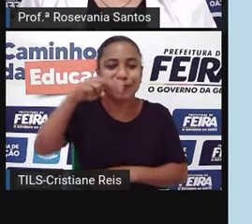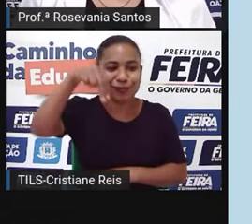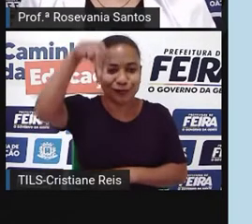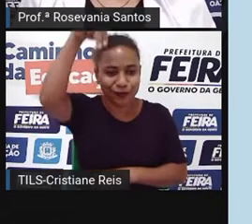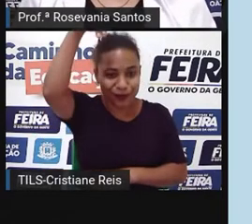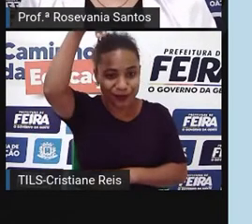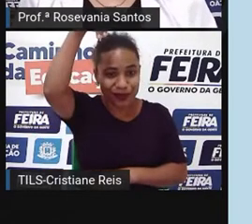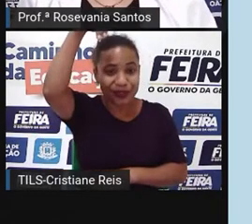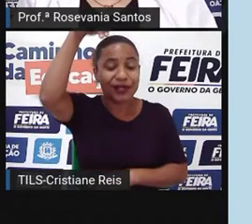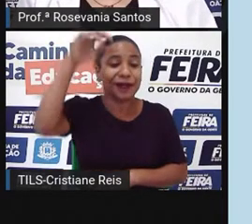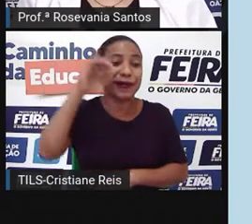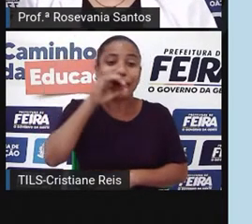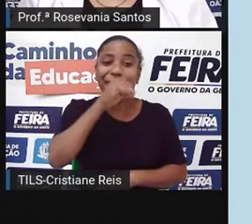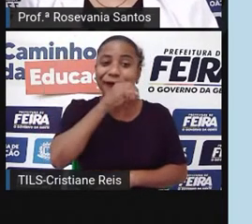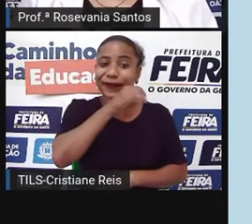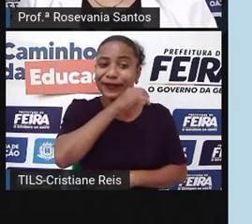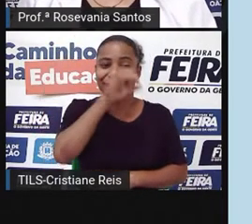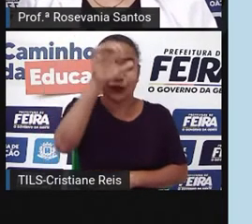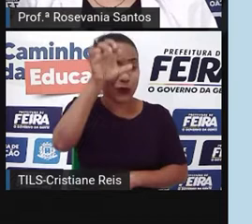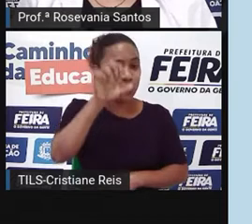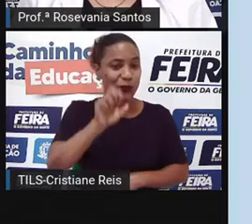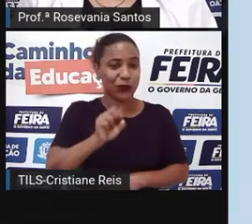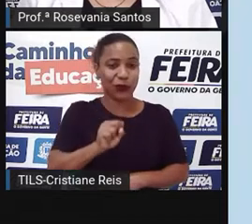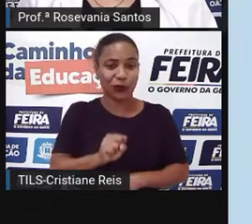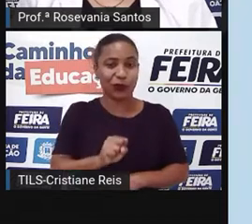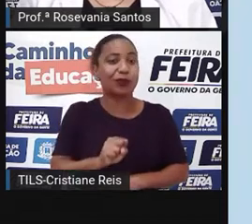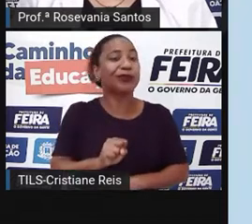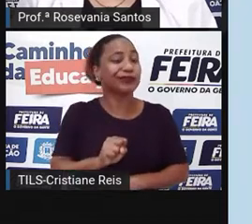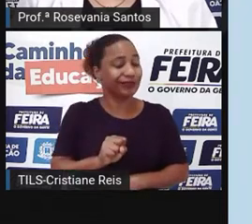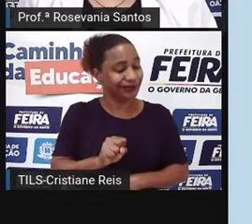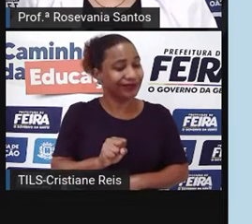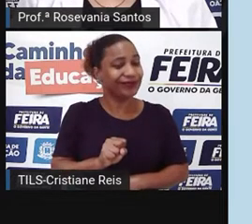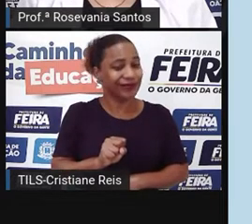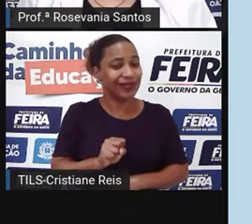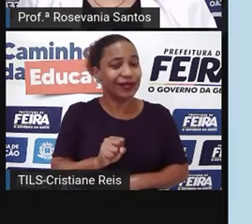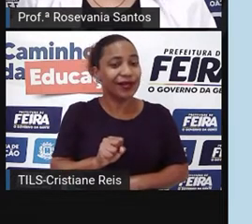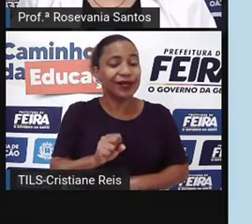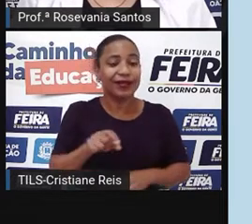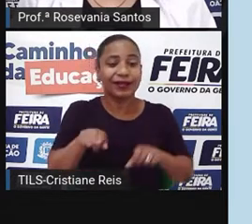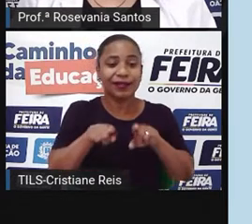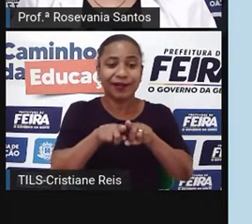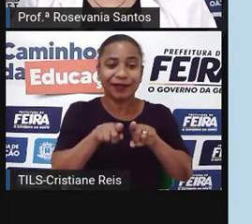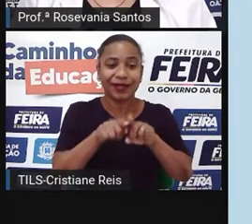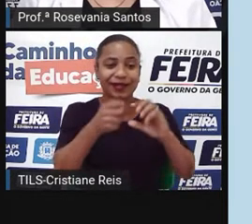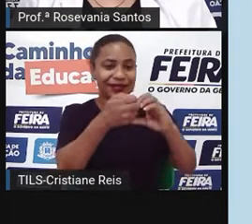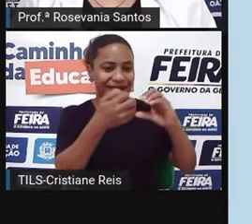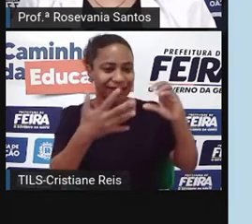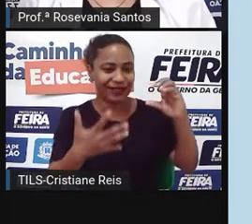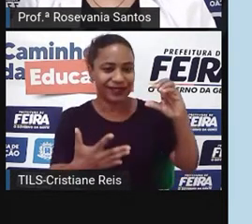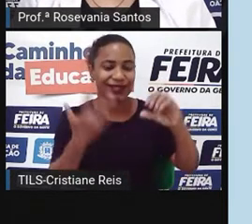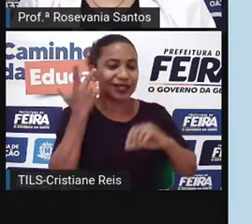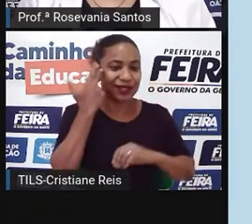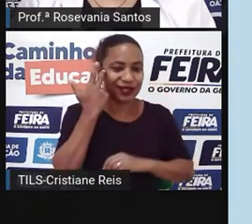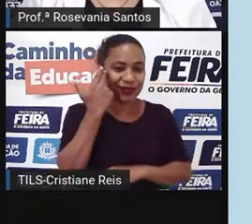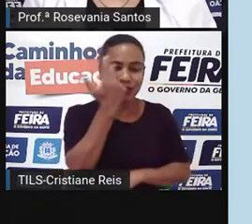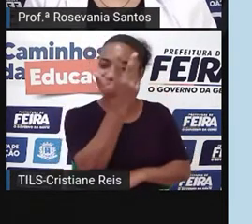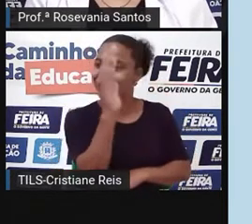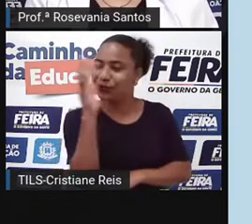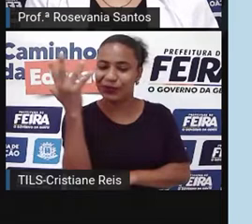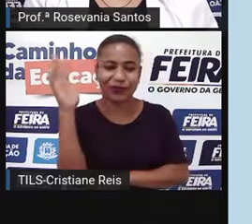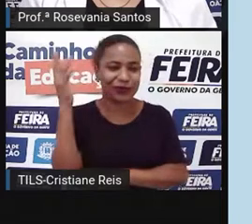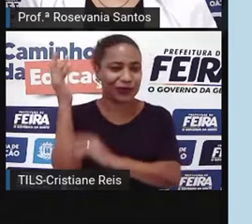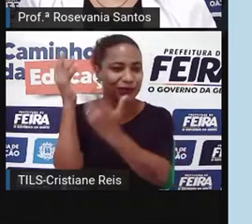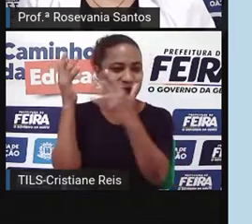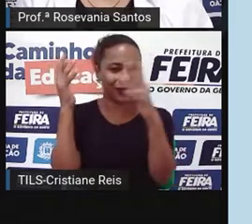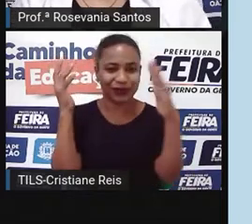quentes ao sul. A gente, a nível de características naturais também, a gente tem os alinhamentos rochosos aqui, né,